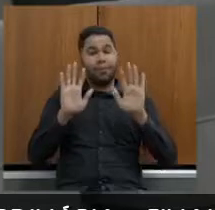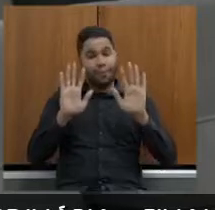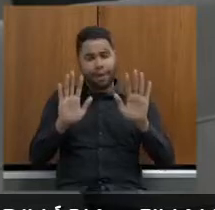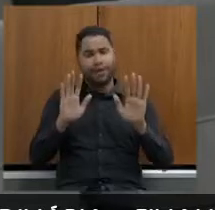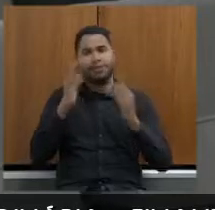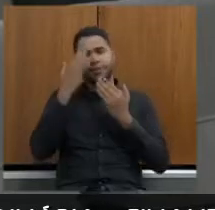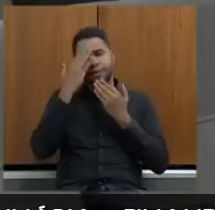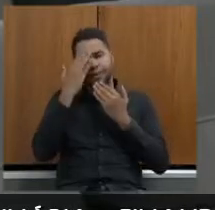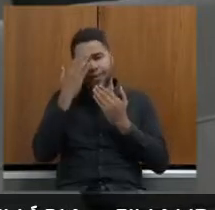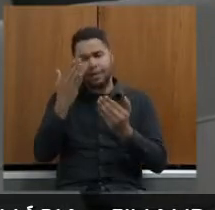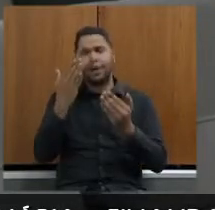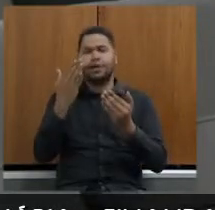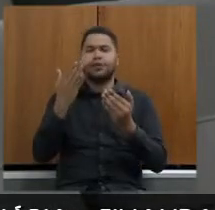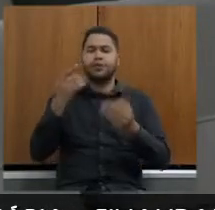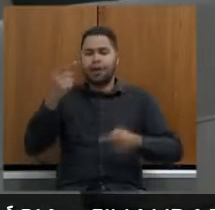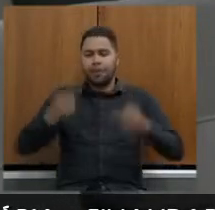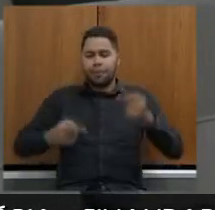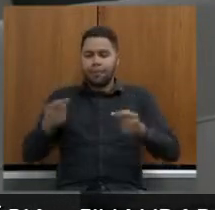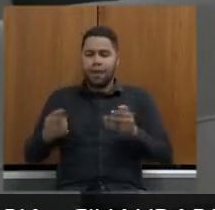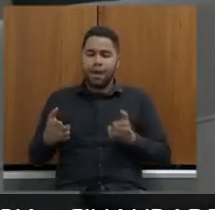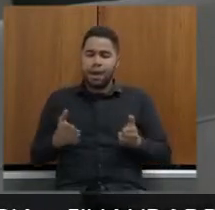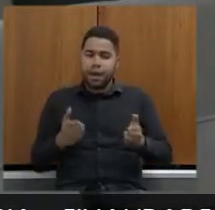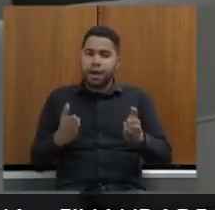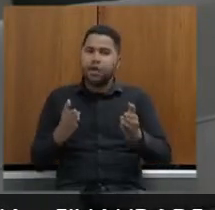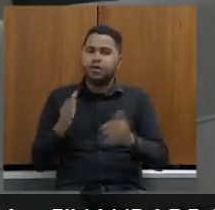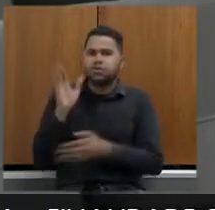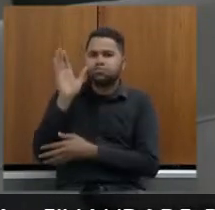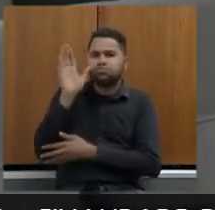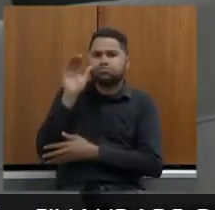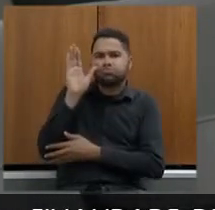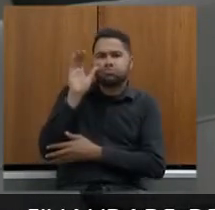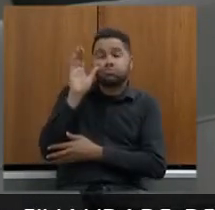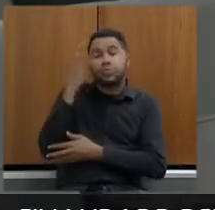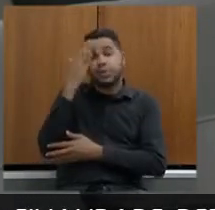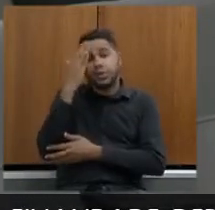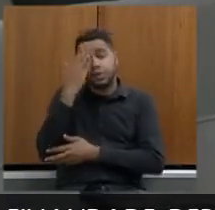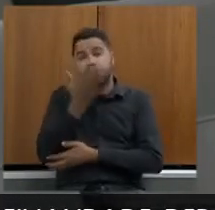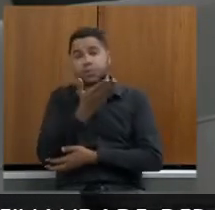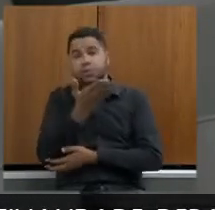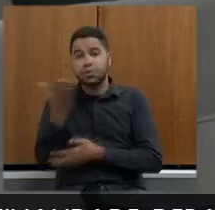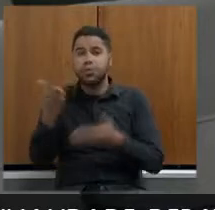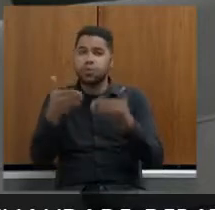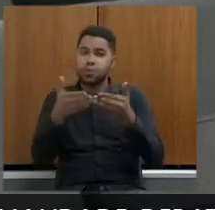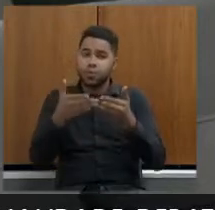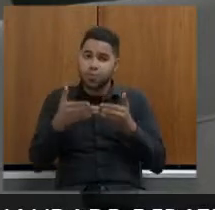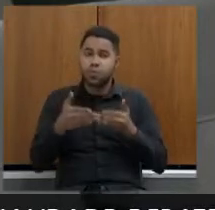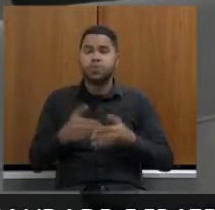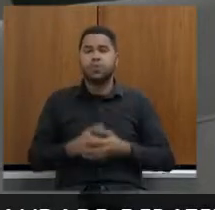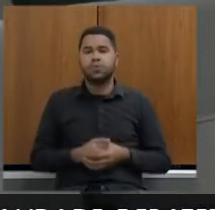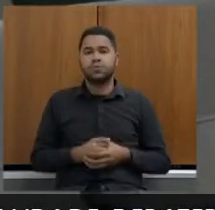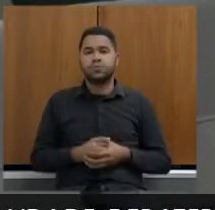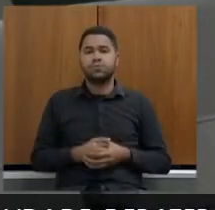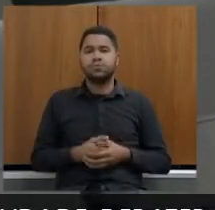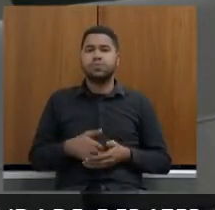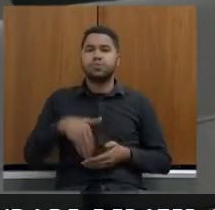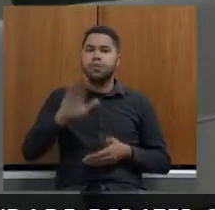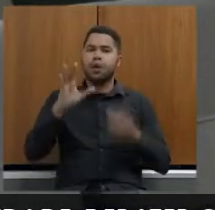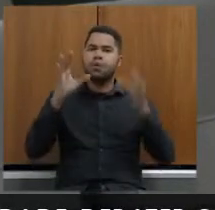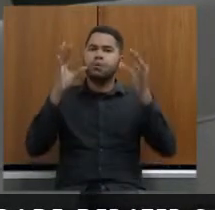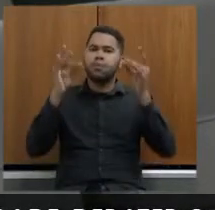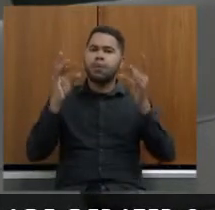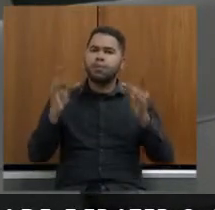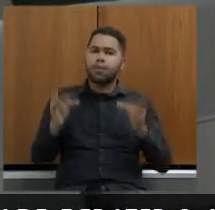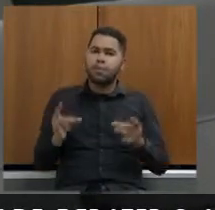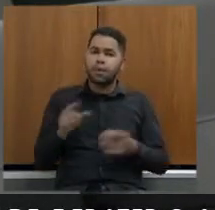as conduções políticas e a gente observa e eu queria saber do senhor por gentileza com mais detalhes